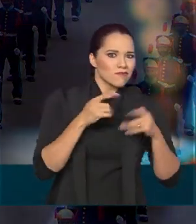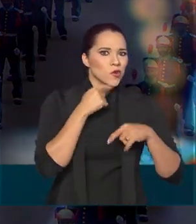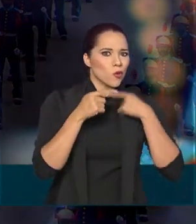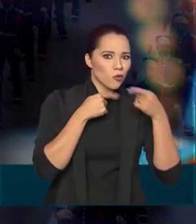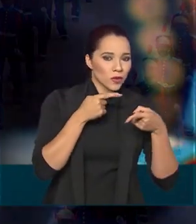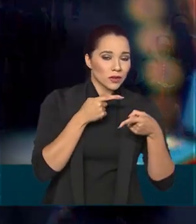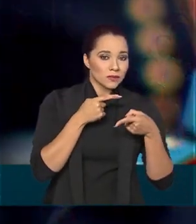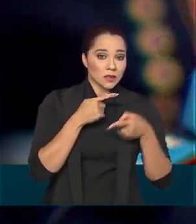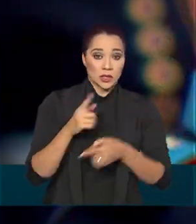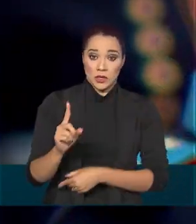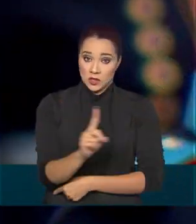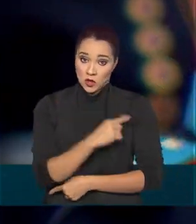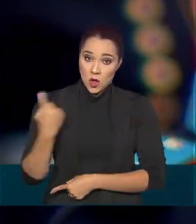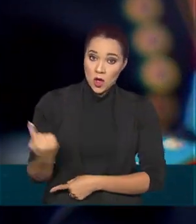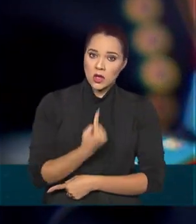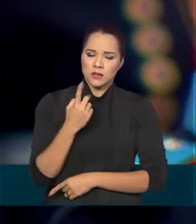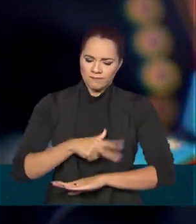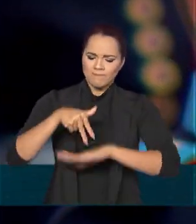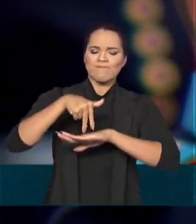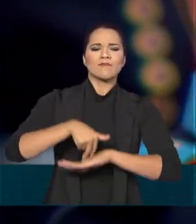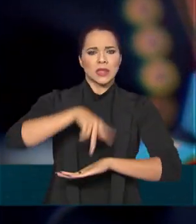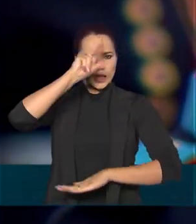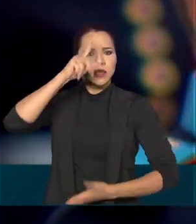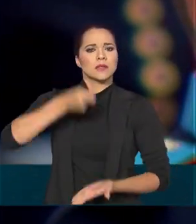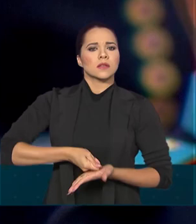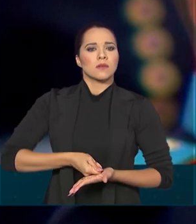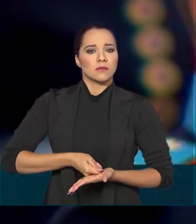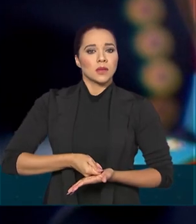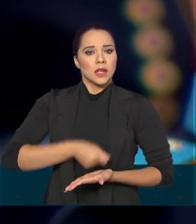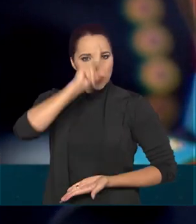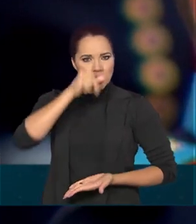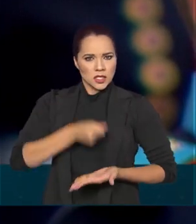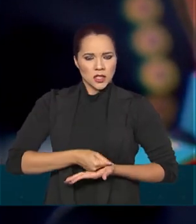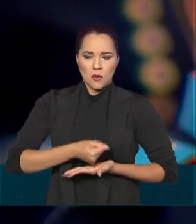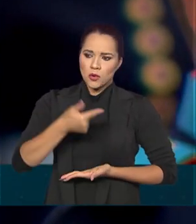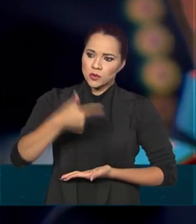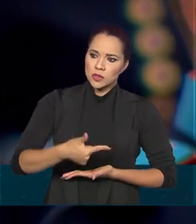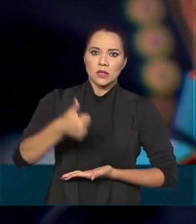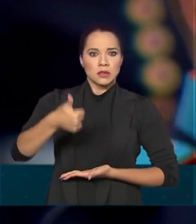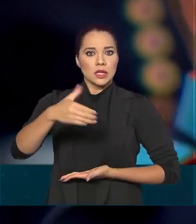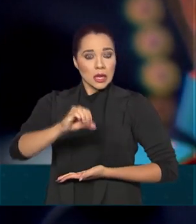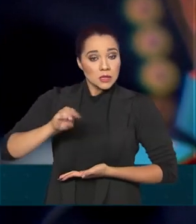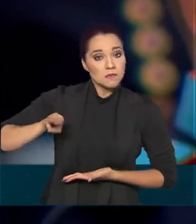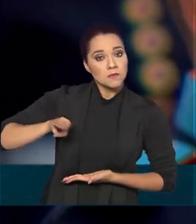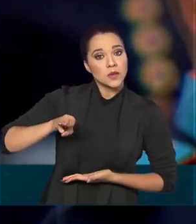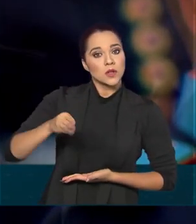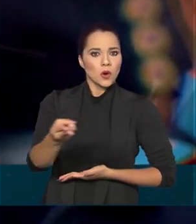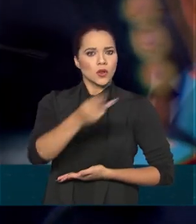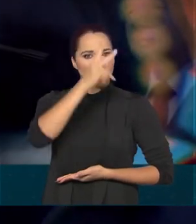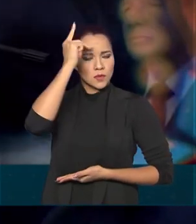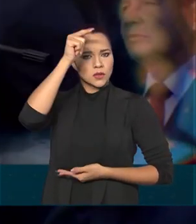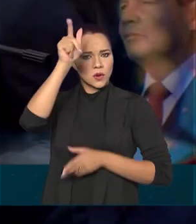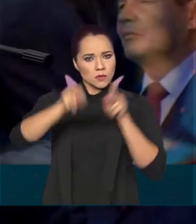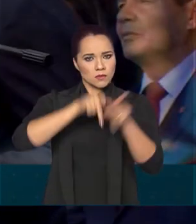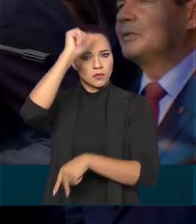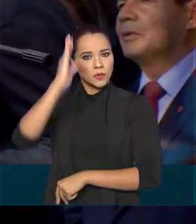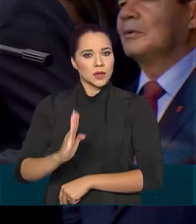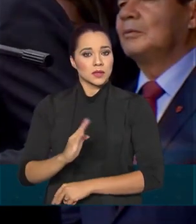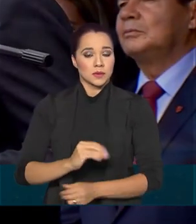Nós estamos aqui para decidir. Decidir por 210 milhões de brasileiros.